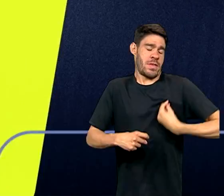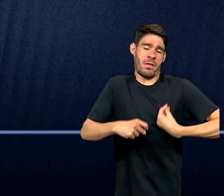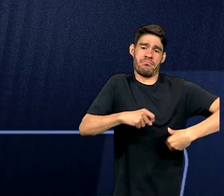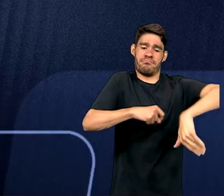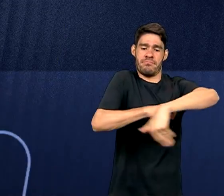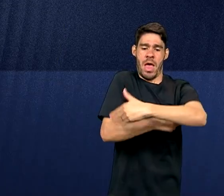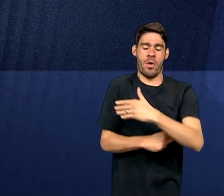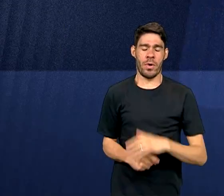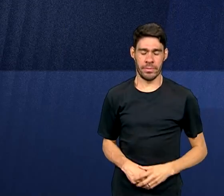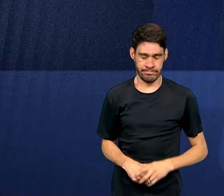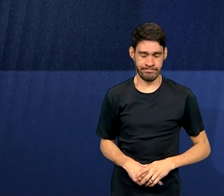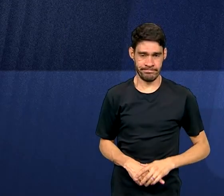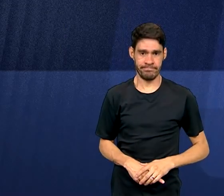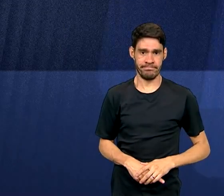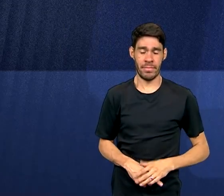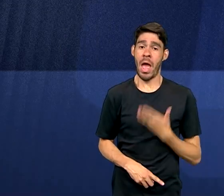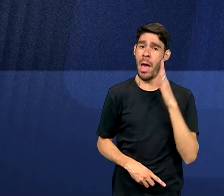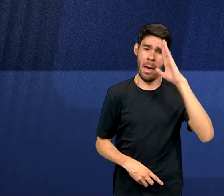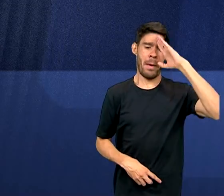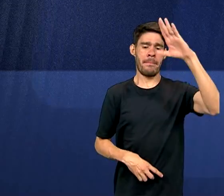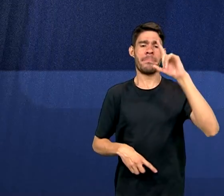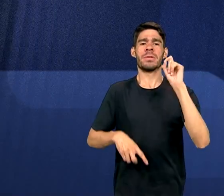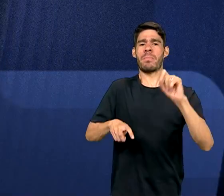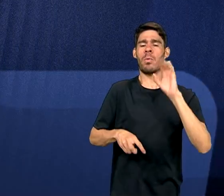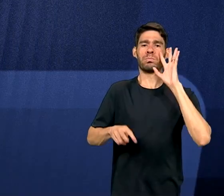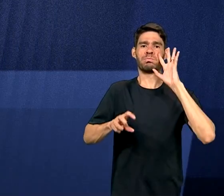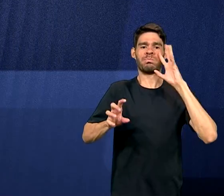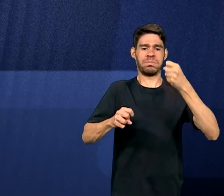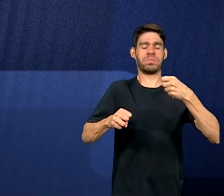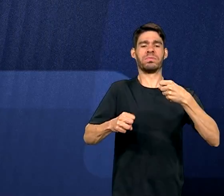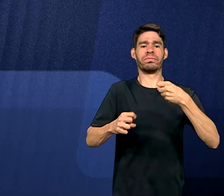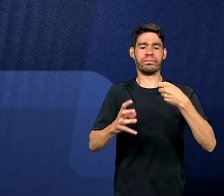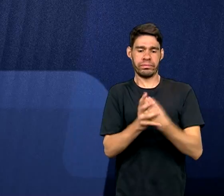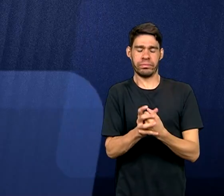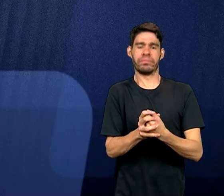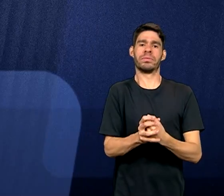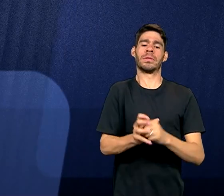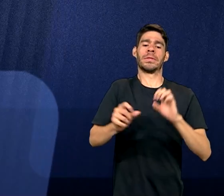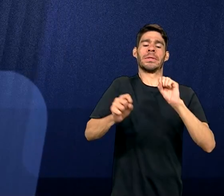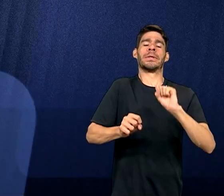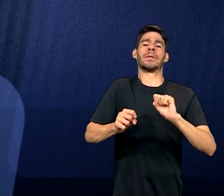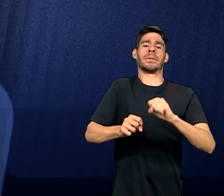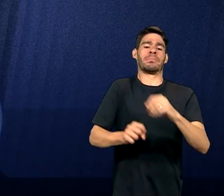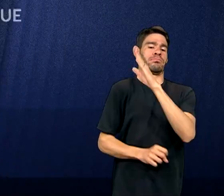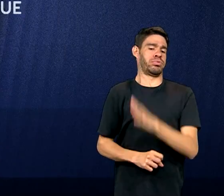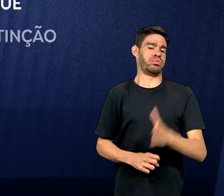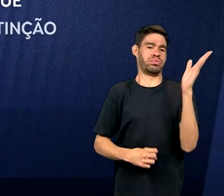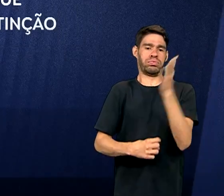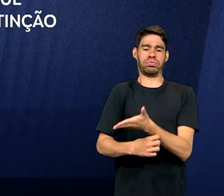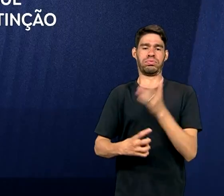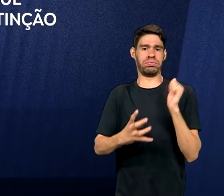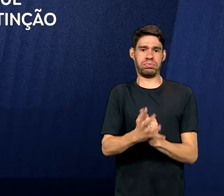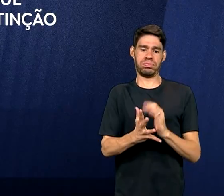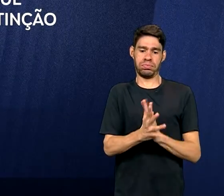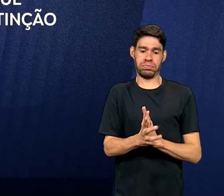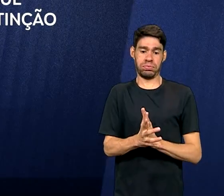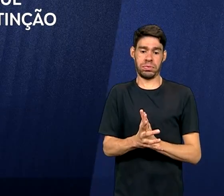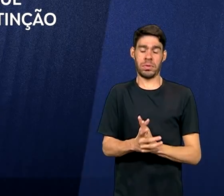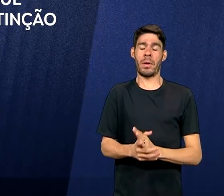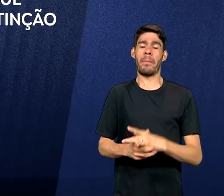rua. Com isso, a principal tese para a defesa foi pedir extinção da pena de multa com base na